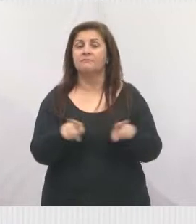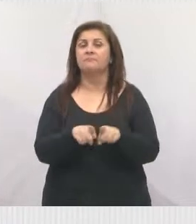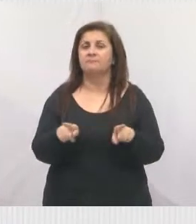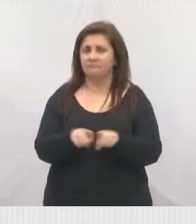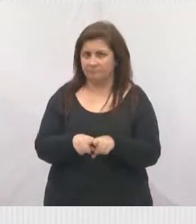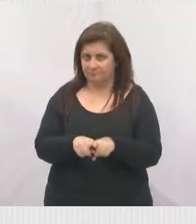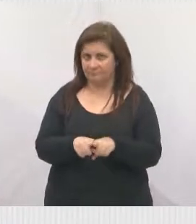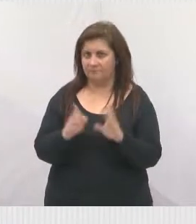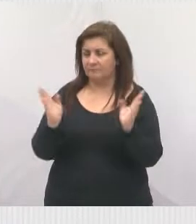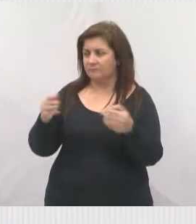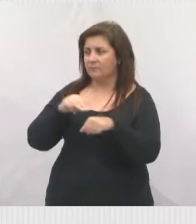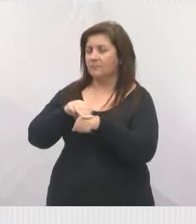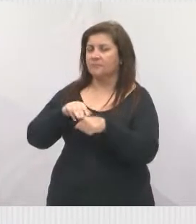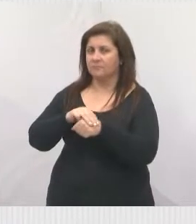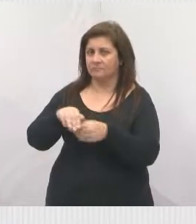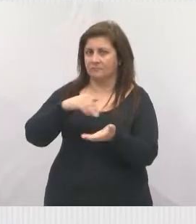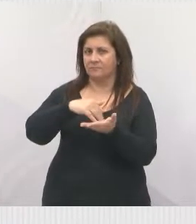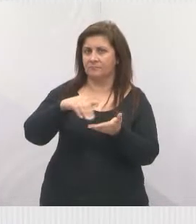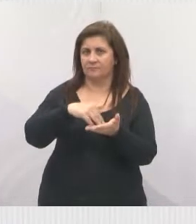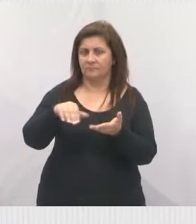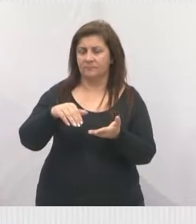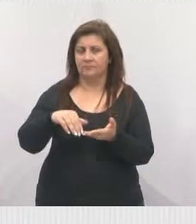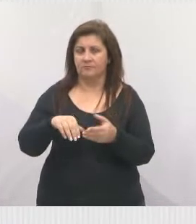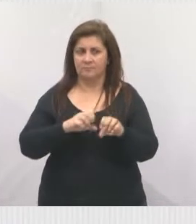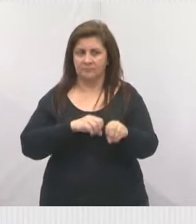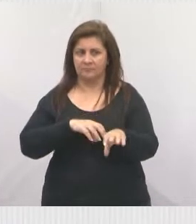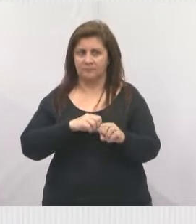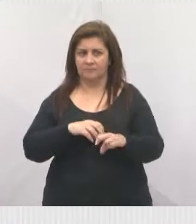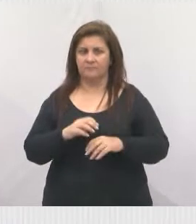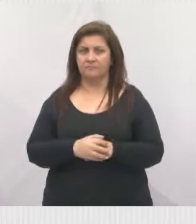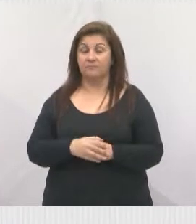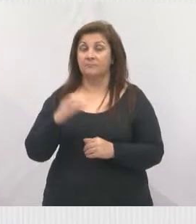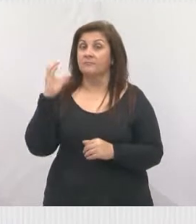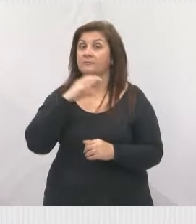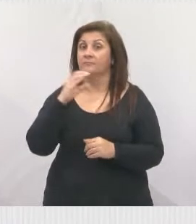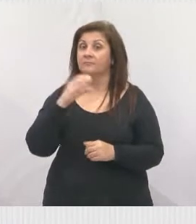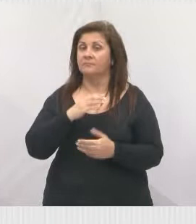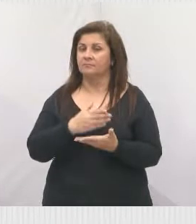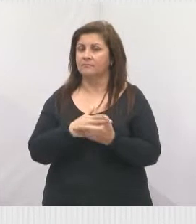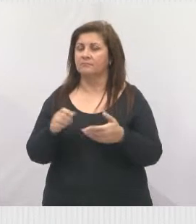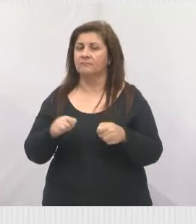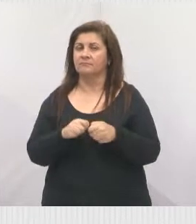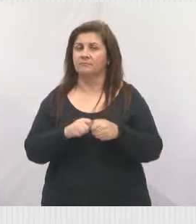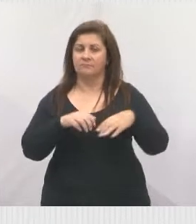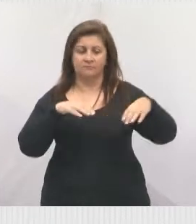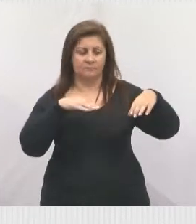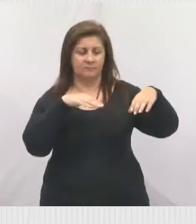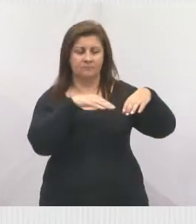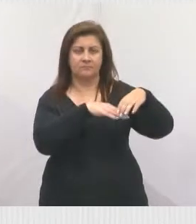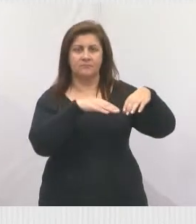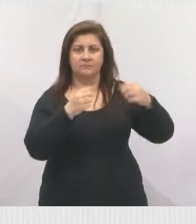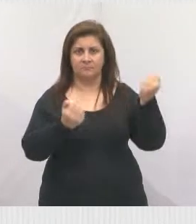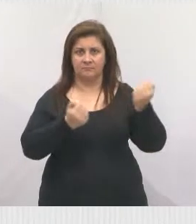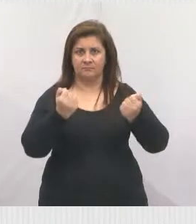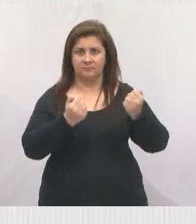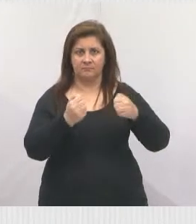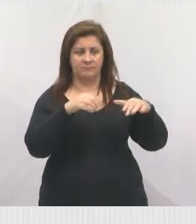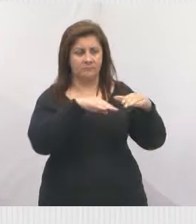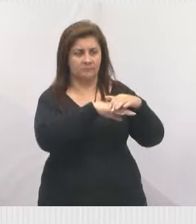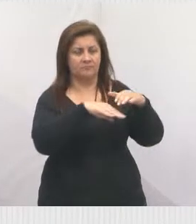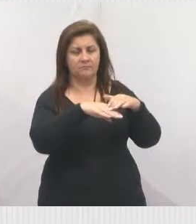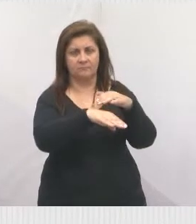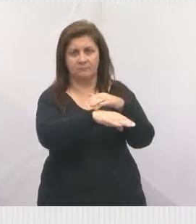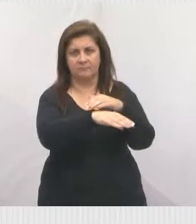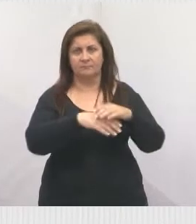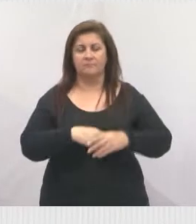viu, Paulinho? A gente já conversou com a secretária Maria Tereza, né, e logo, logo vai começar a fazer ali o estacionamento do lado da creche, para os moradores ali,